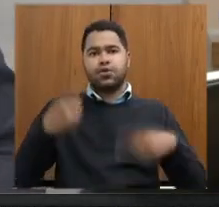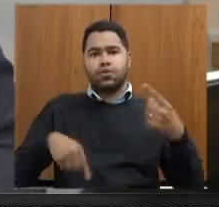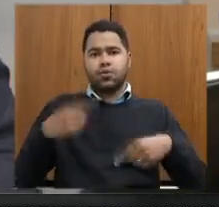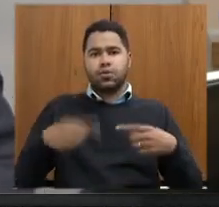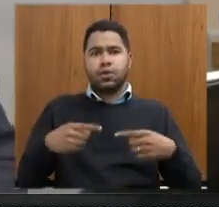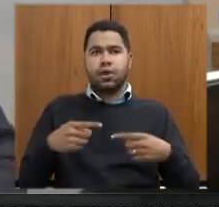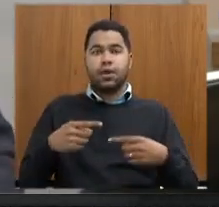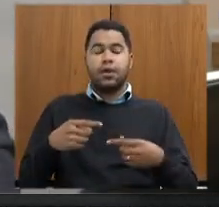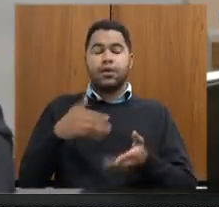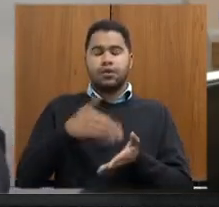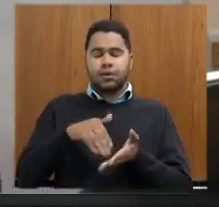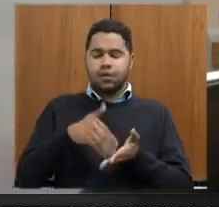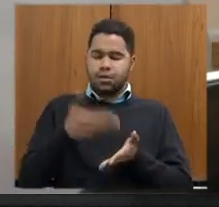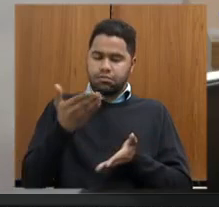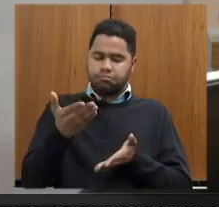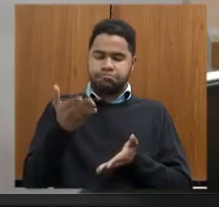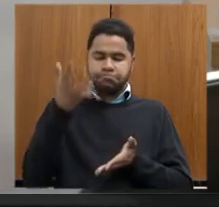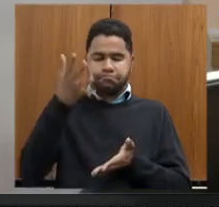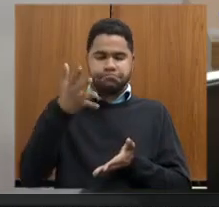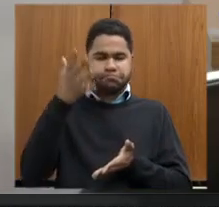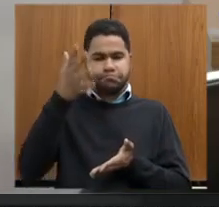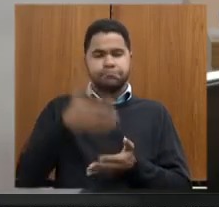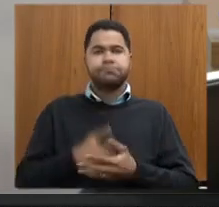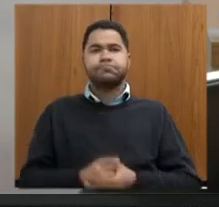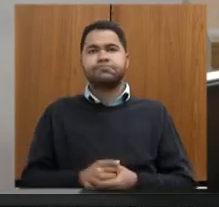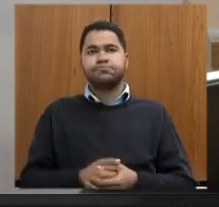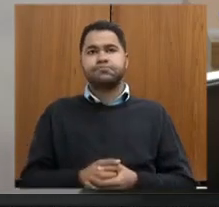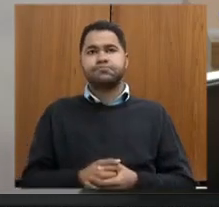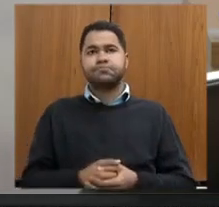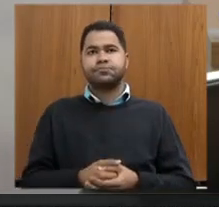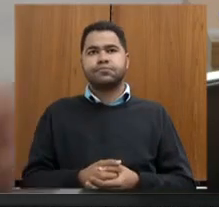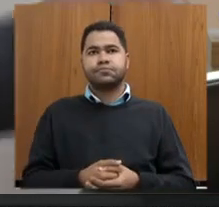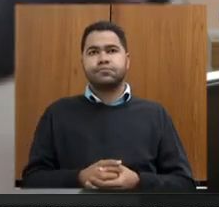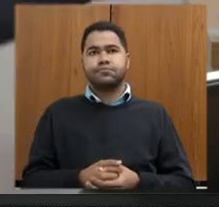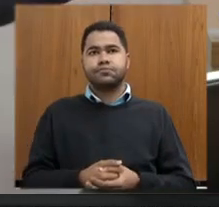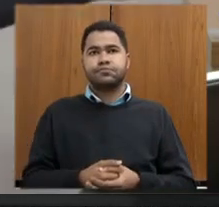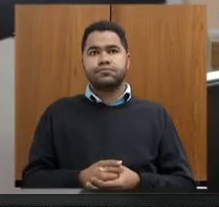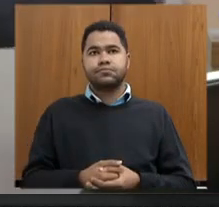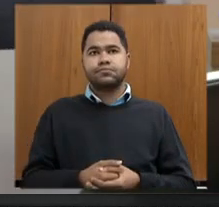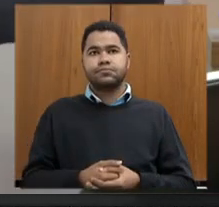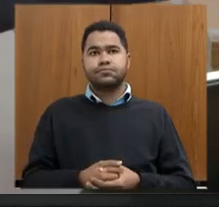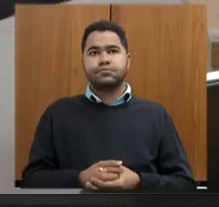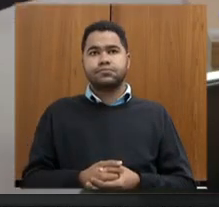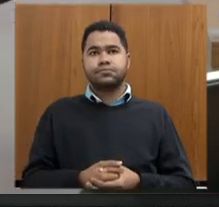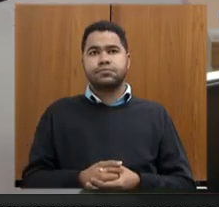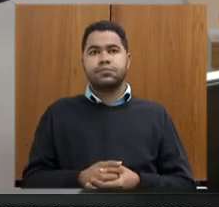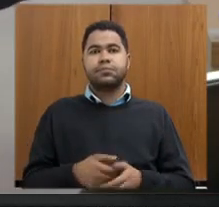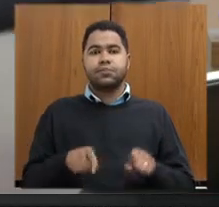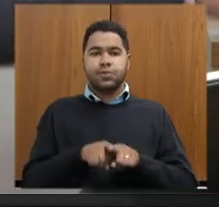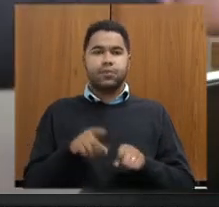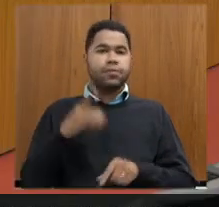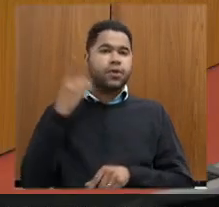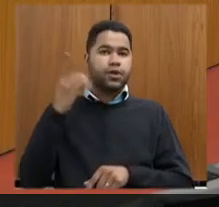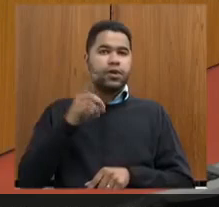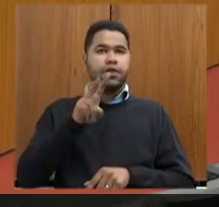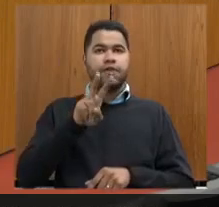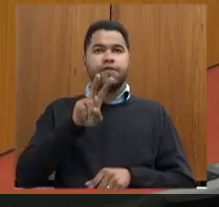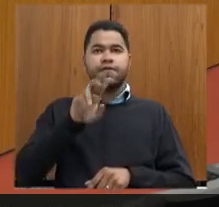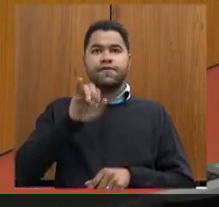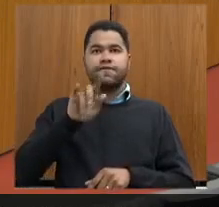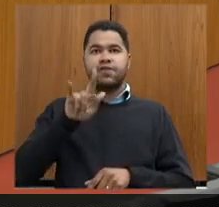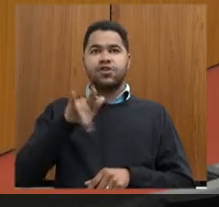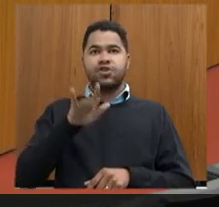deputada secretária peço a secretária que possa responder presente aqui o deputado Virgílio Guimarães